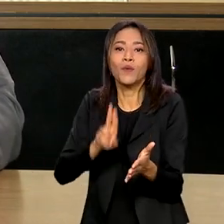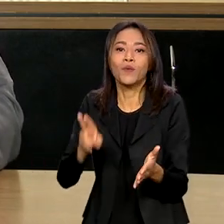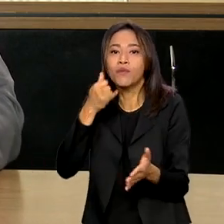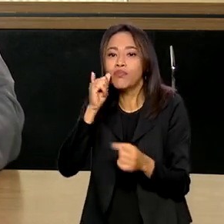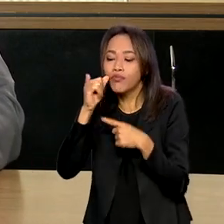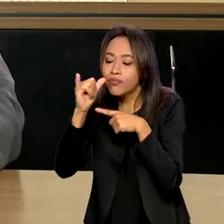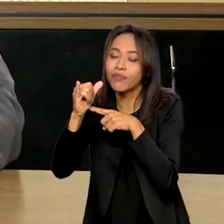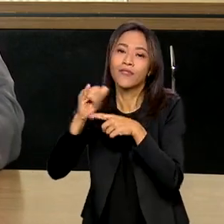sustentável.